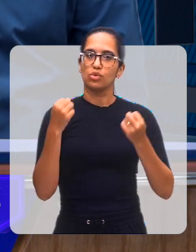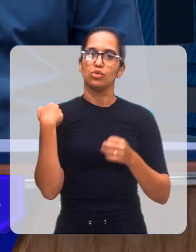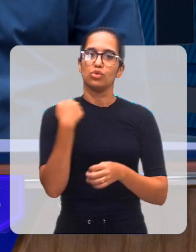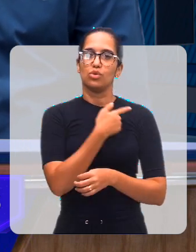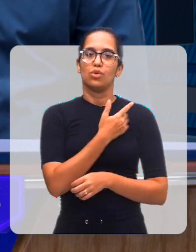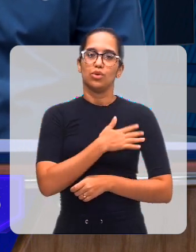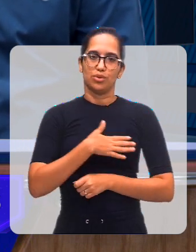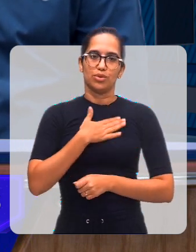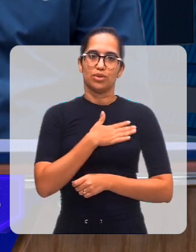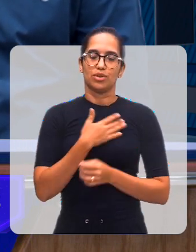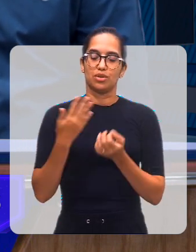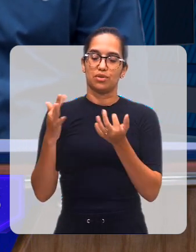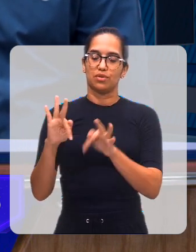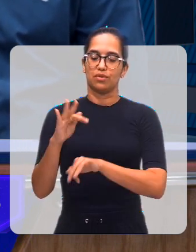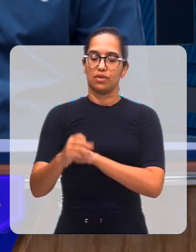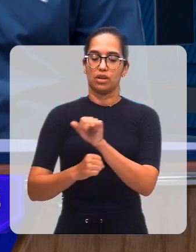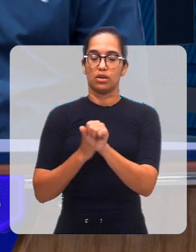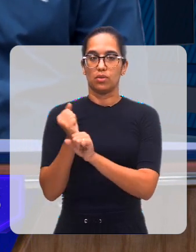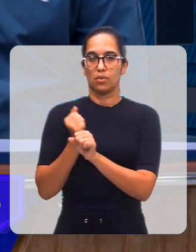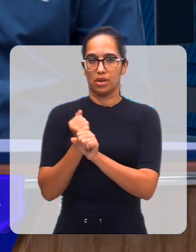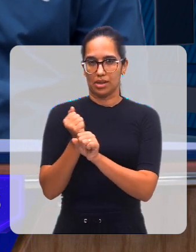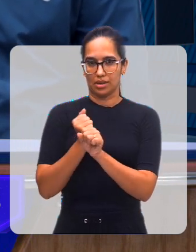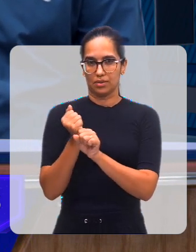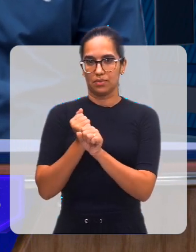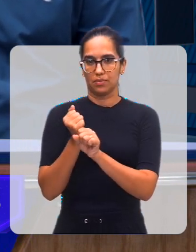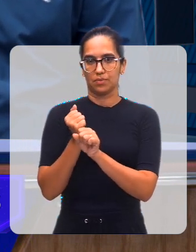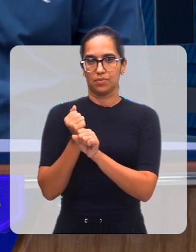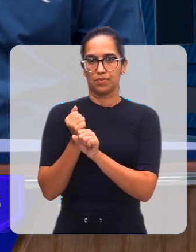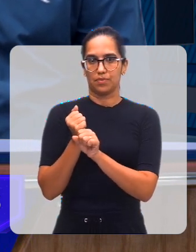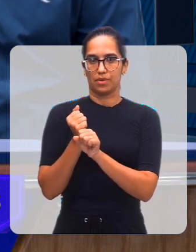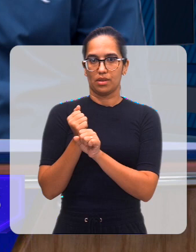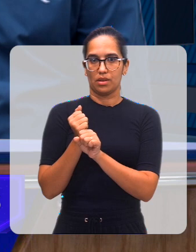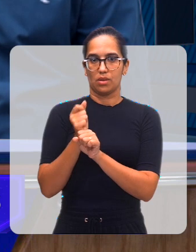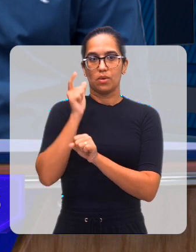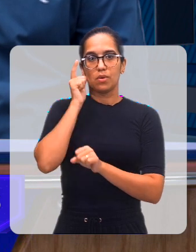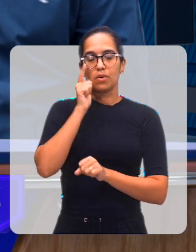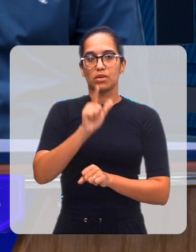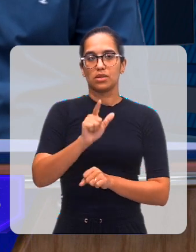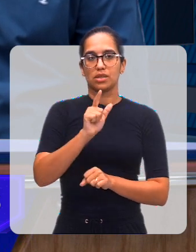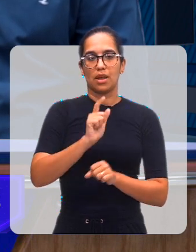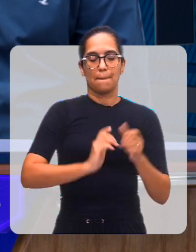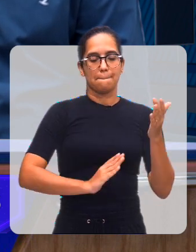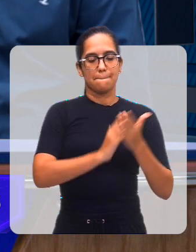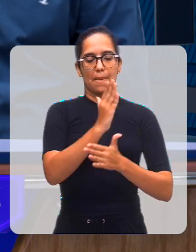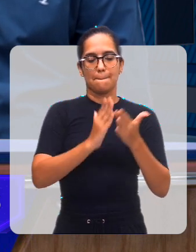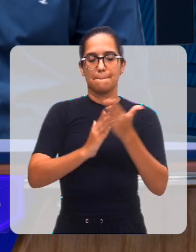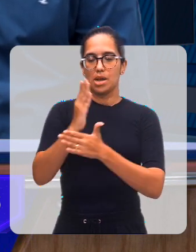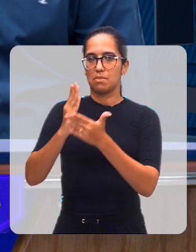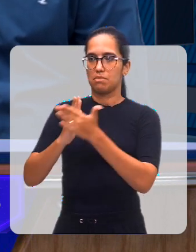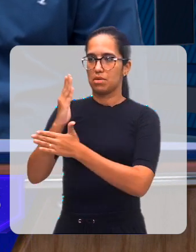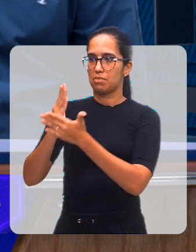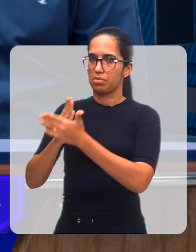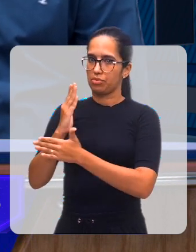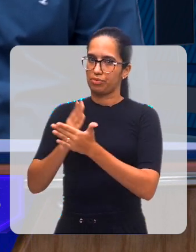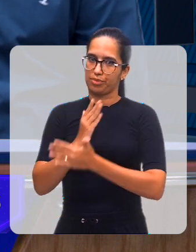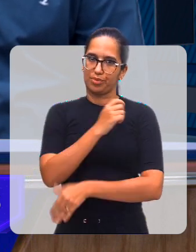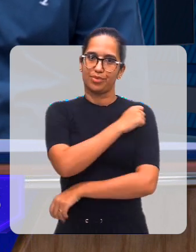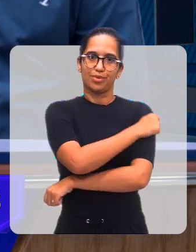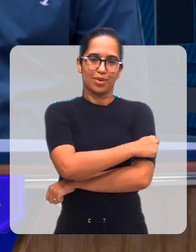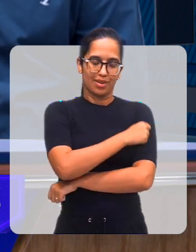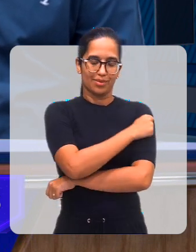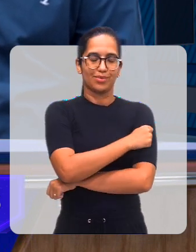quando chegamos no final do ano, o índice de aprovação dos nossos